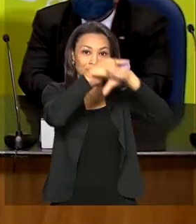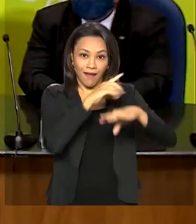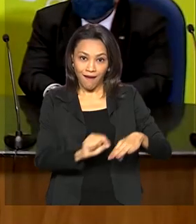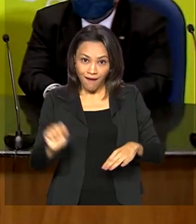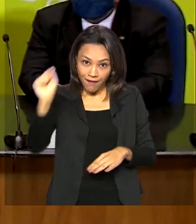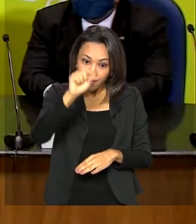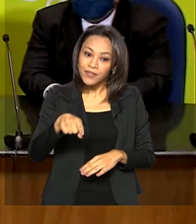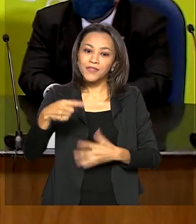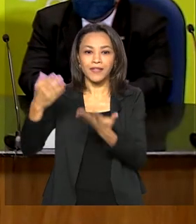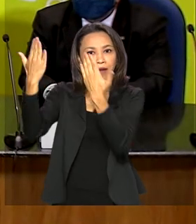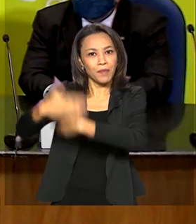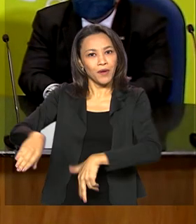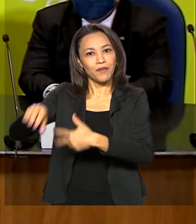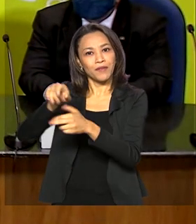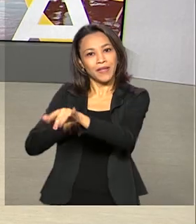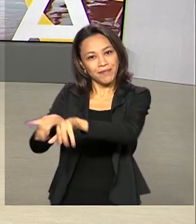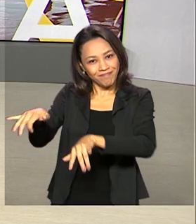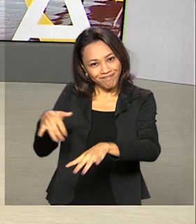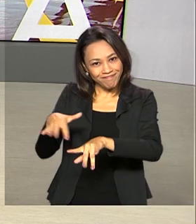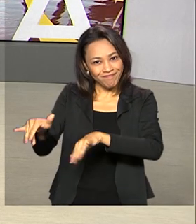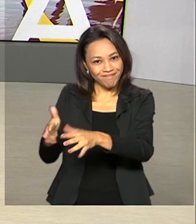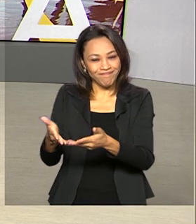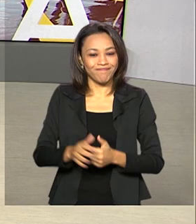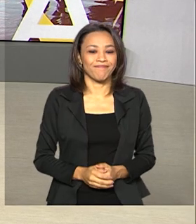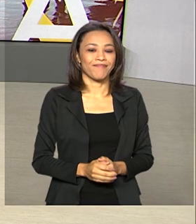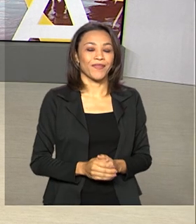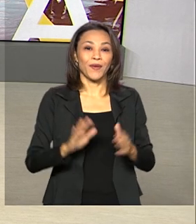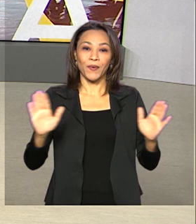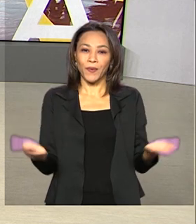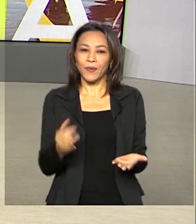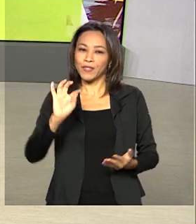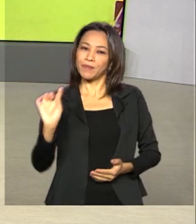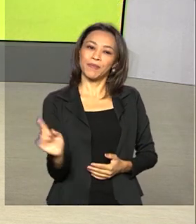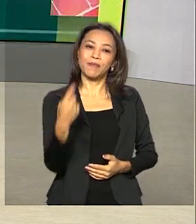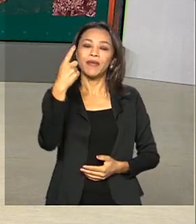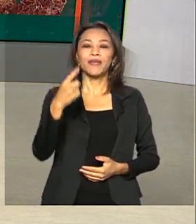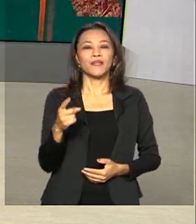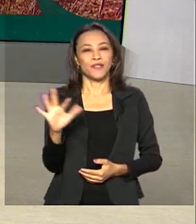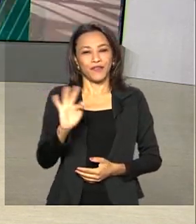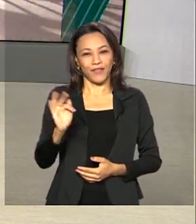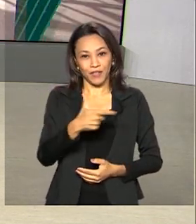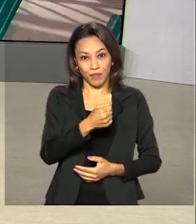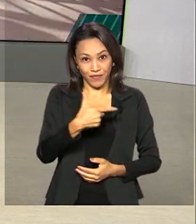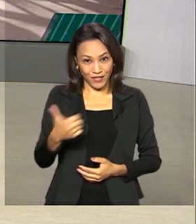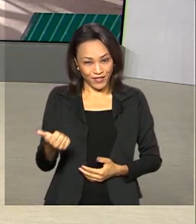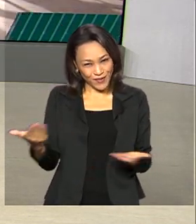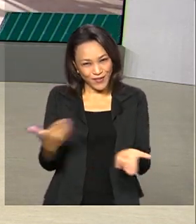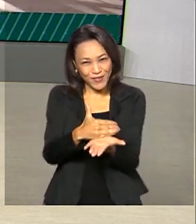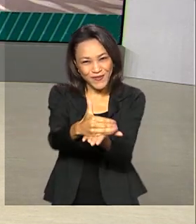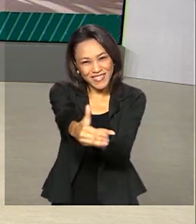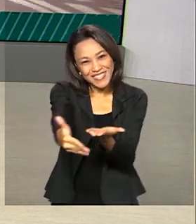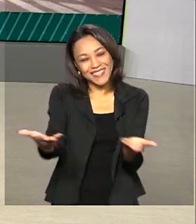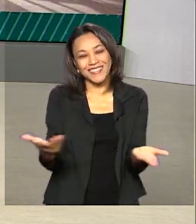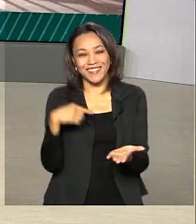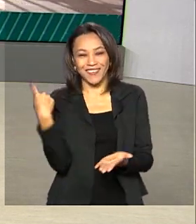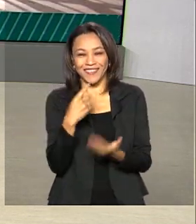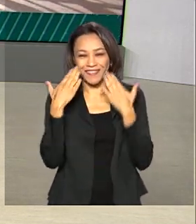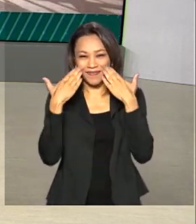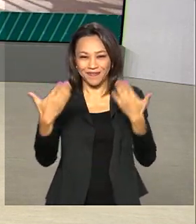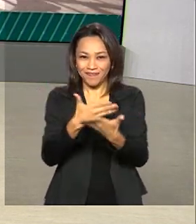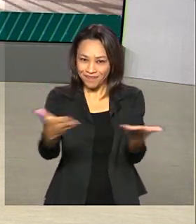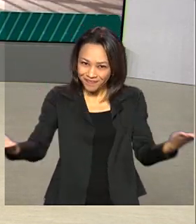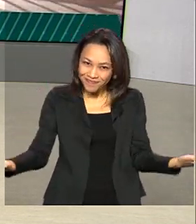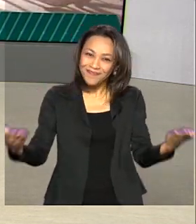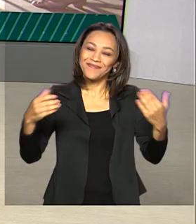diferente de fazer a prova. 1º de fevereiro de 2021. Mês começando. O Brasil em Dia já está no